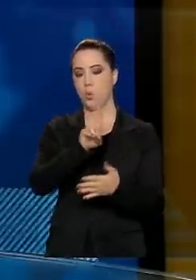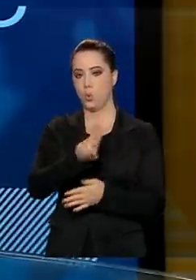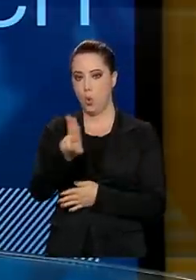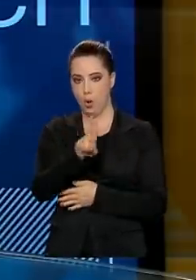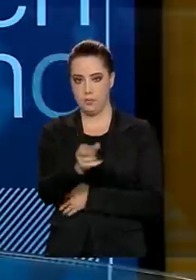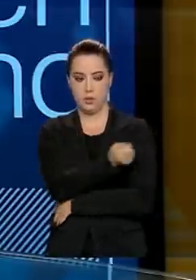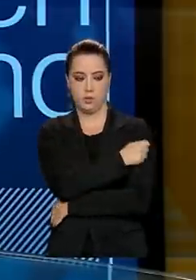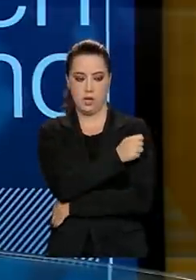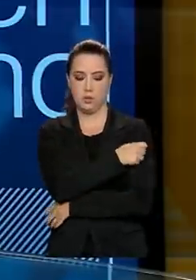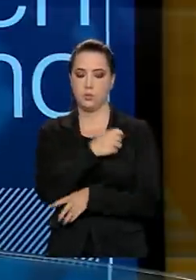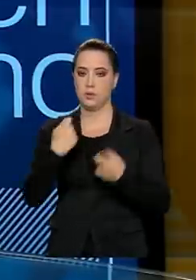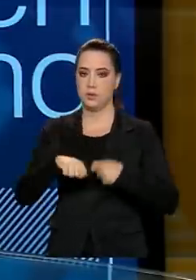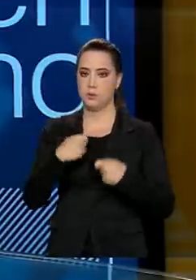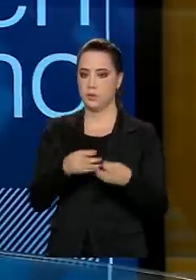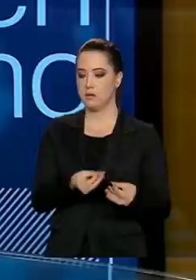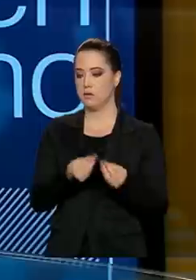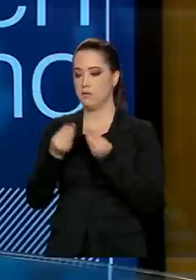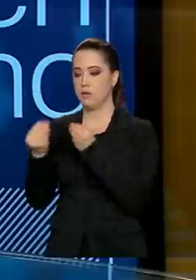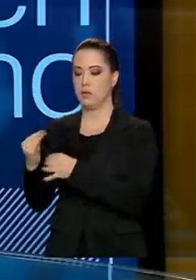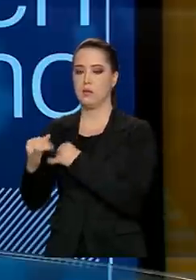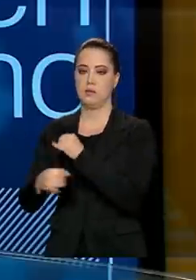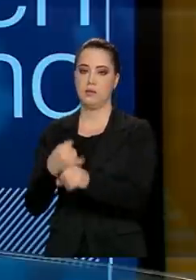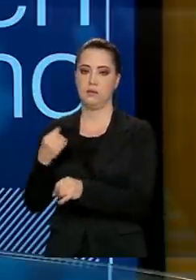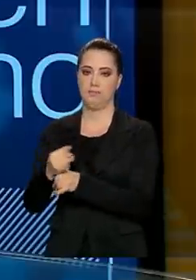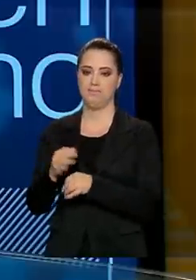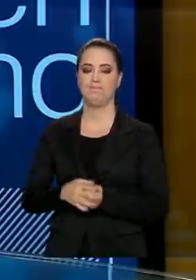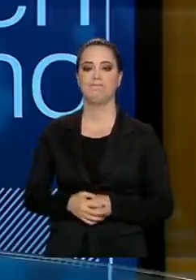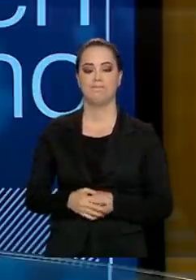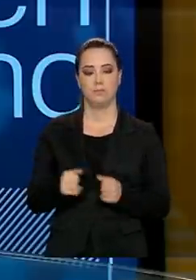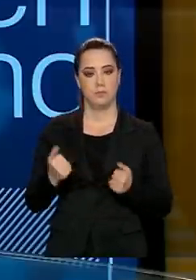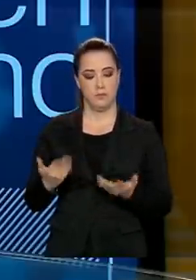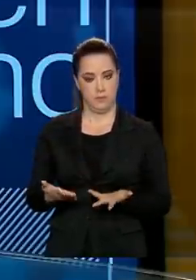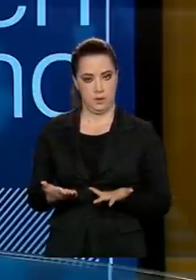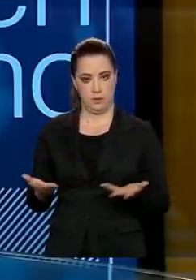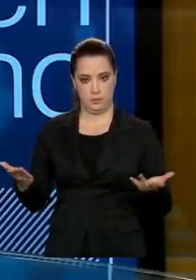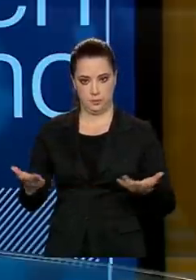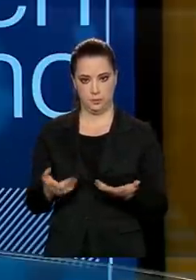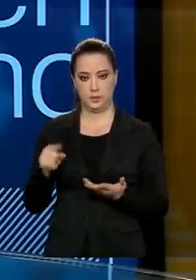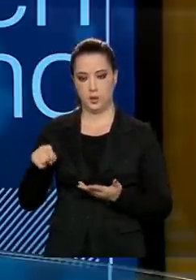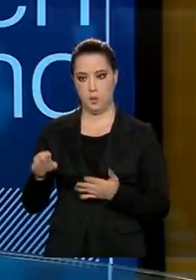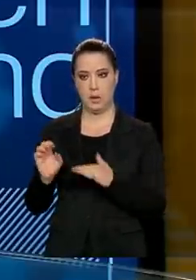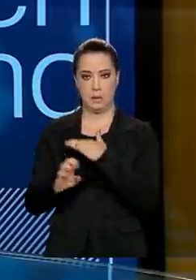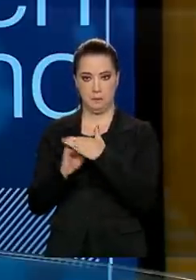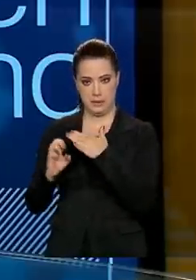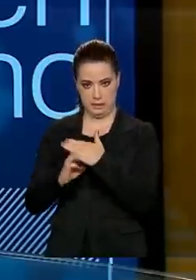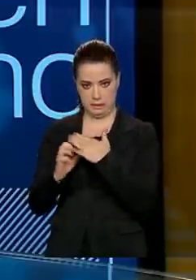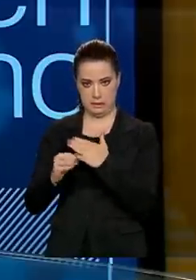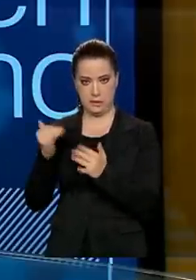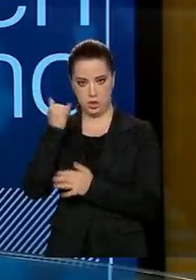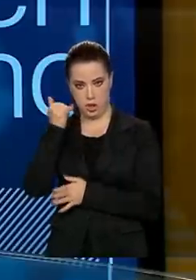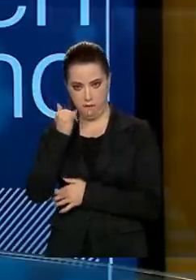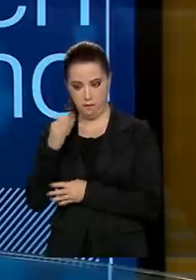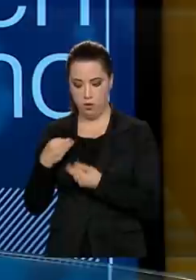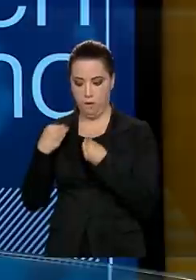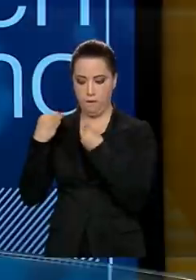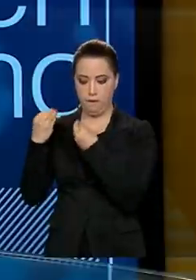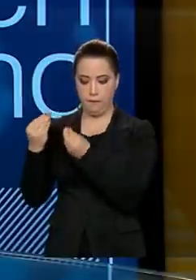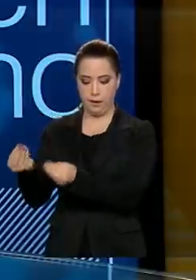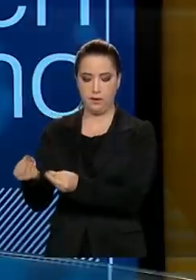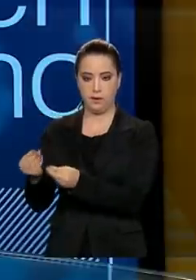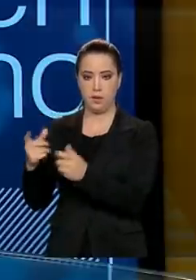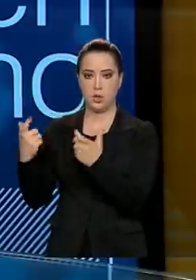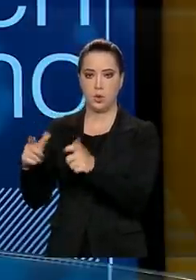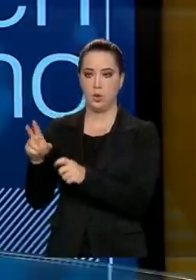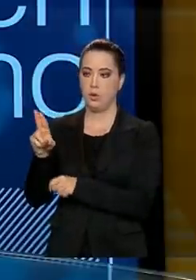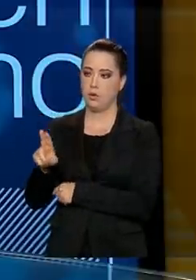que precisam desse chip, dessa internet. E a operadora que venceu a licitação manda entregar lá